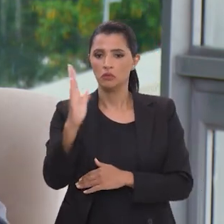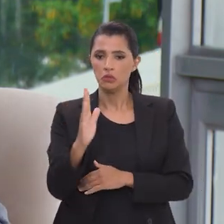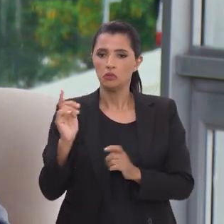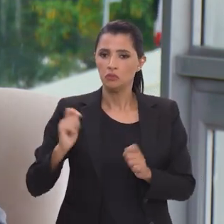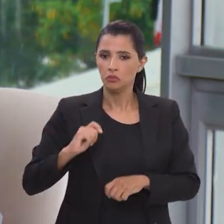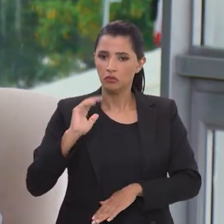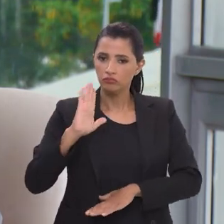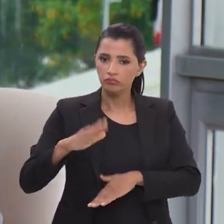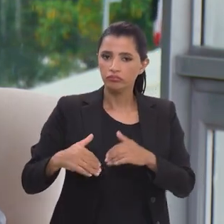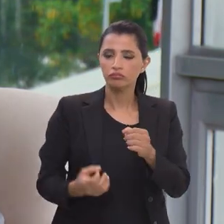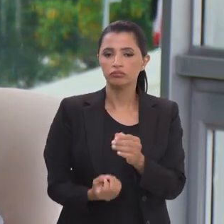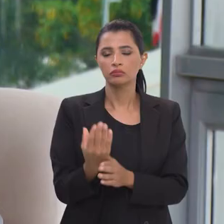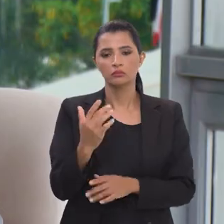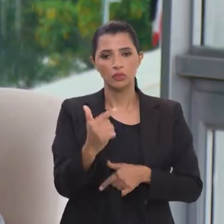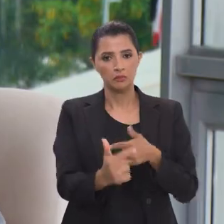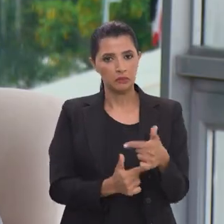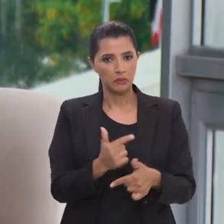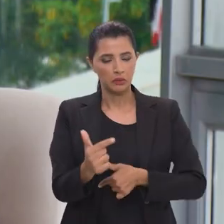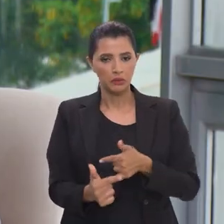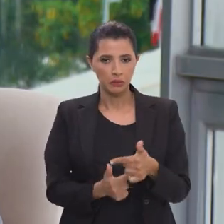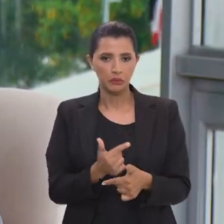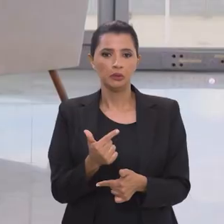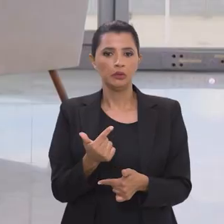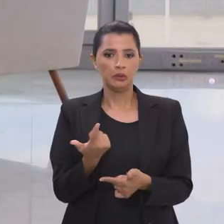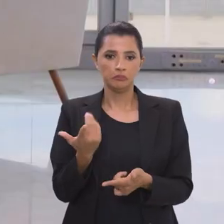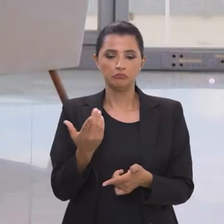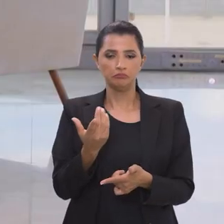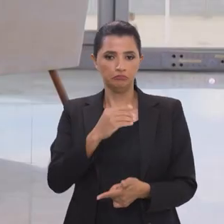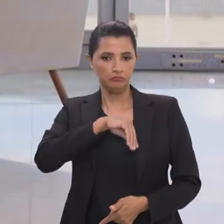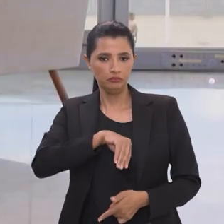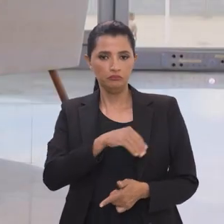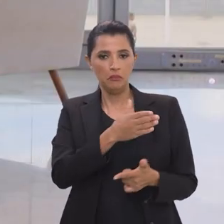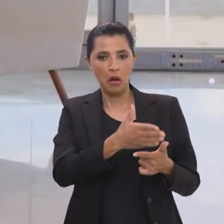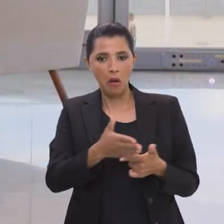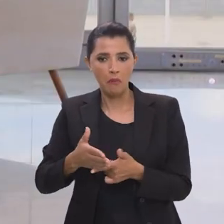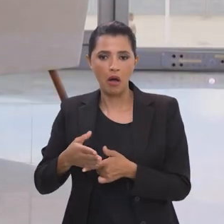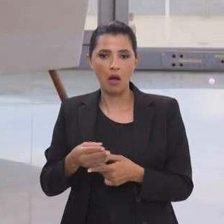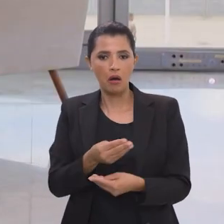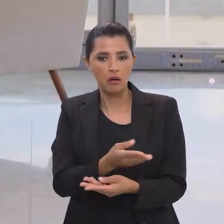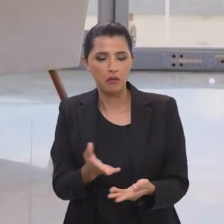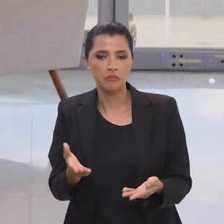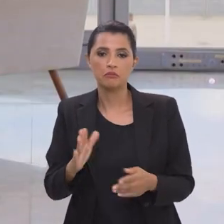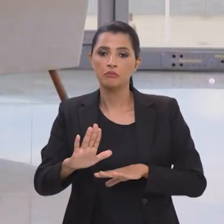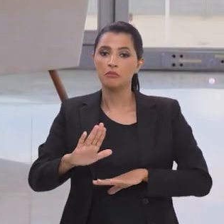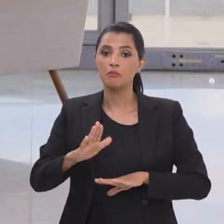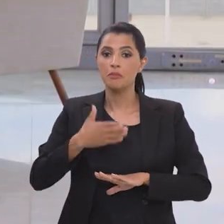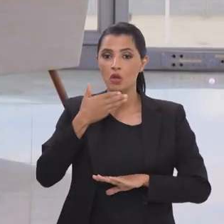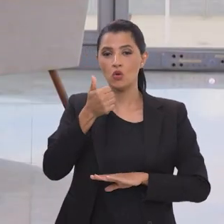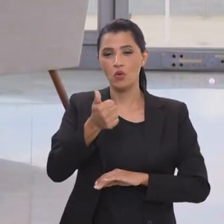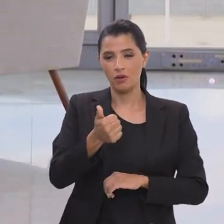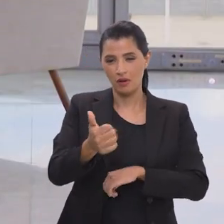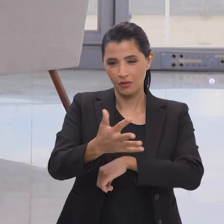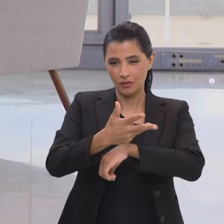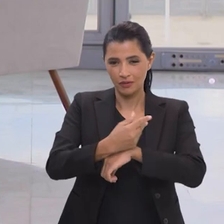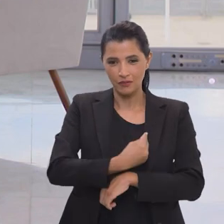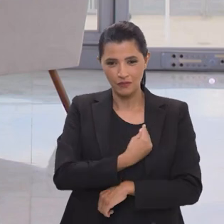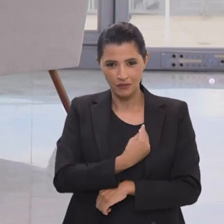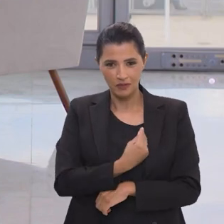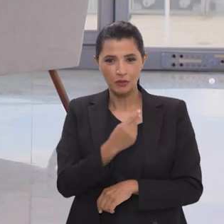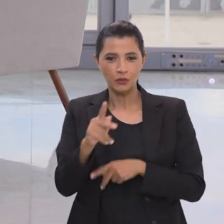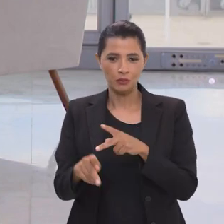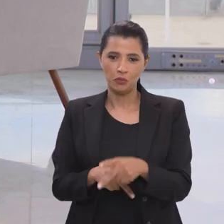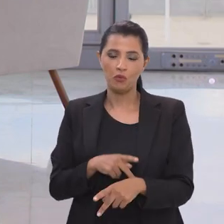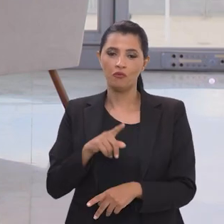para o Brasil poder crescer, gerar empregos, distribuir renda, melhorar com a qualidade de vida do nosso povo, que é o grande